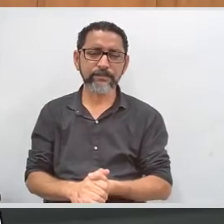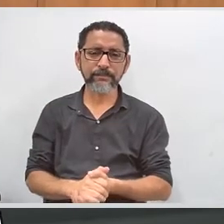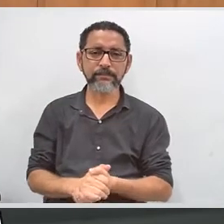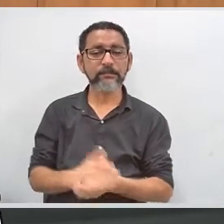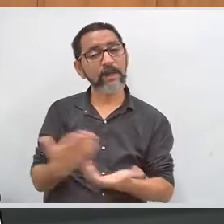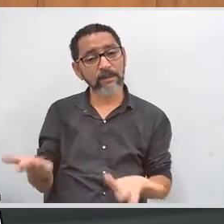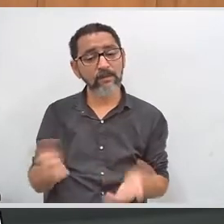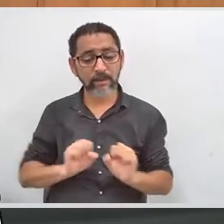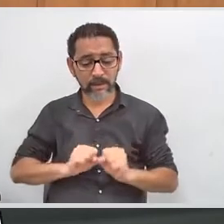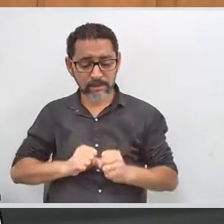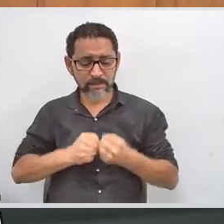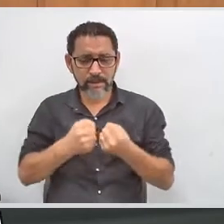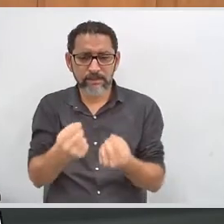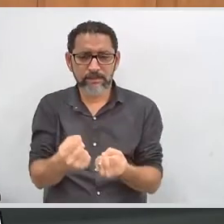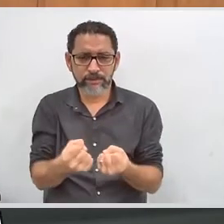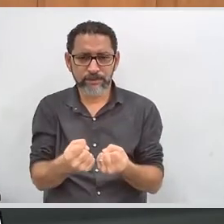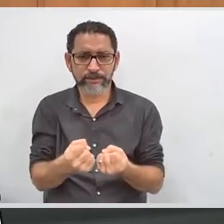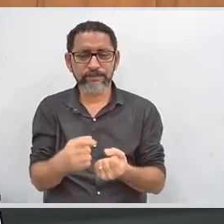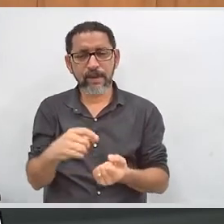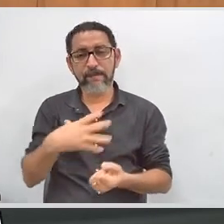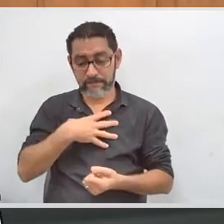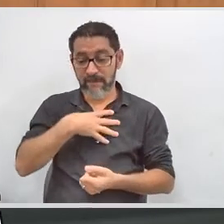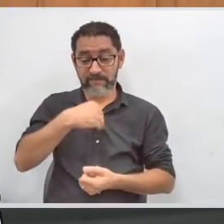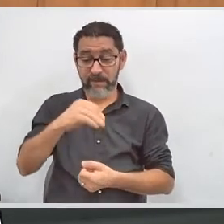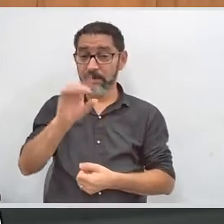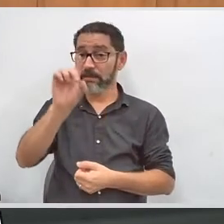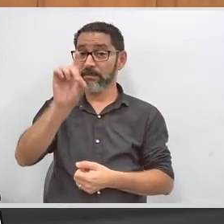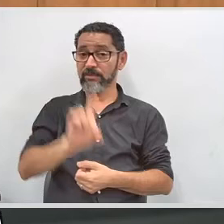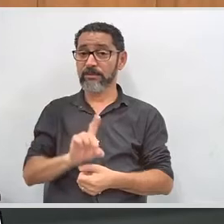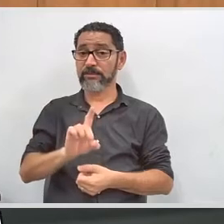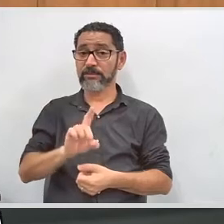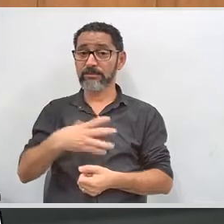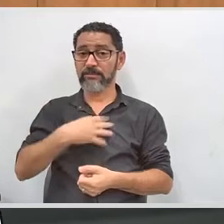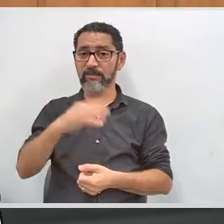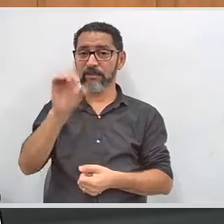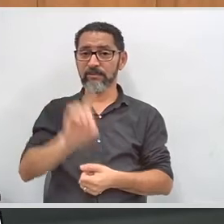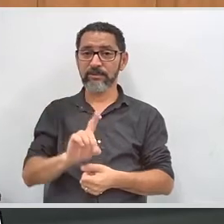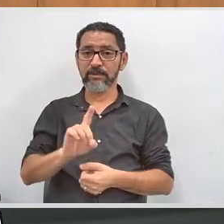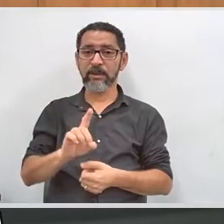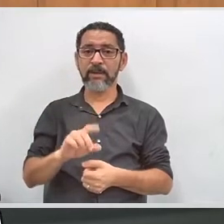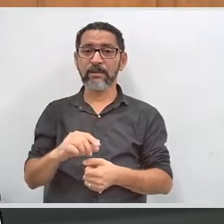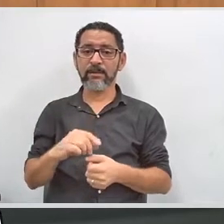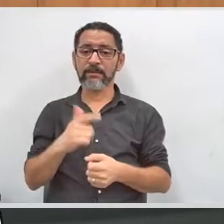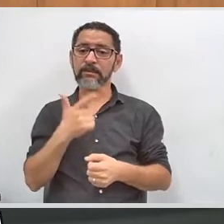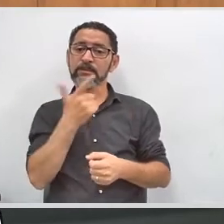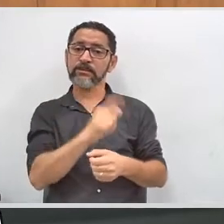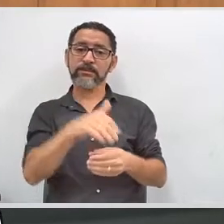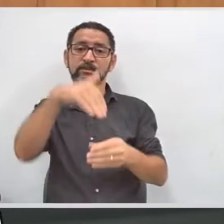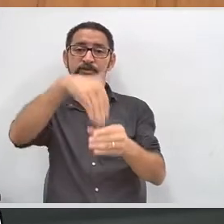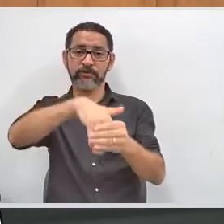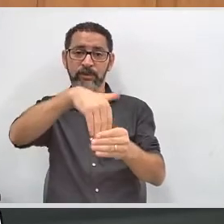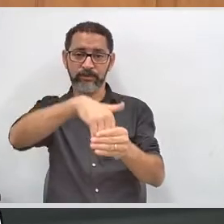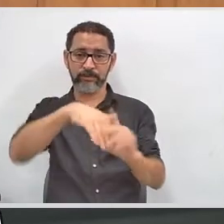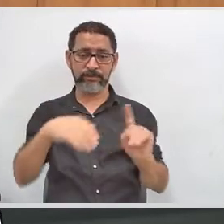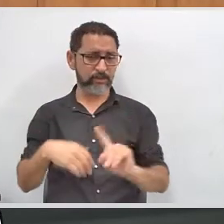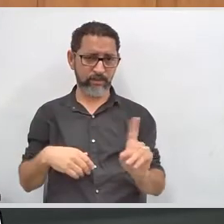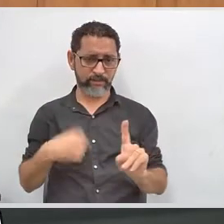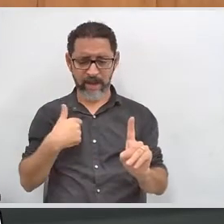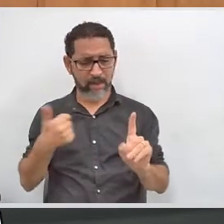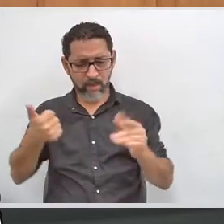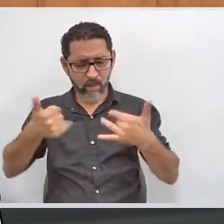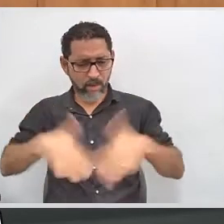É justamente garantir às pessoas, eu tenho uma filha com deficiência, a minha filha, ela não tem condição de voto porque ela não manifesta a vontade.